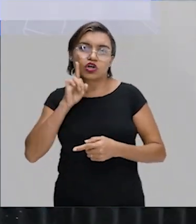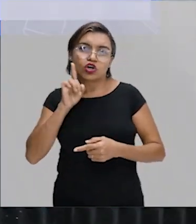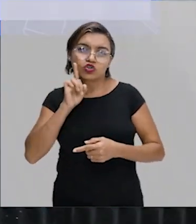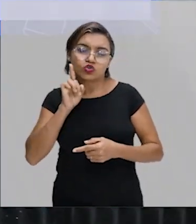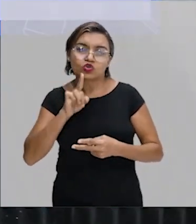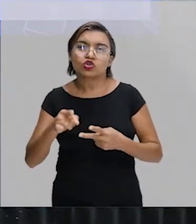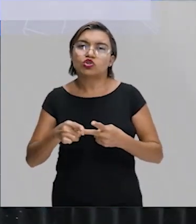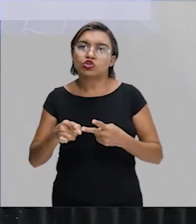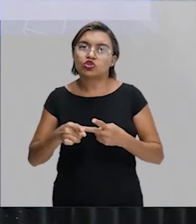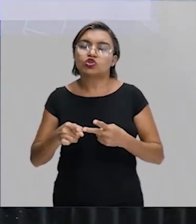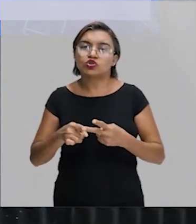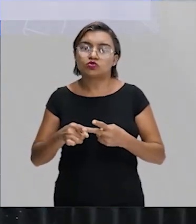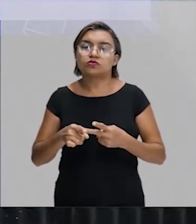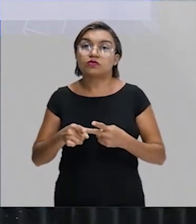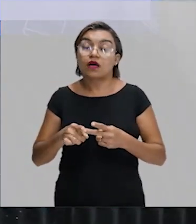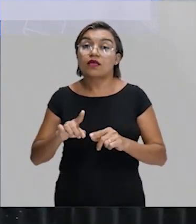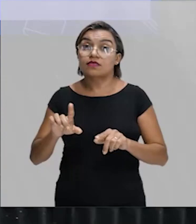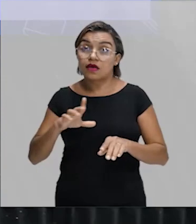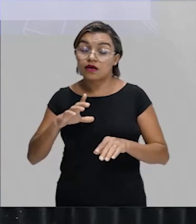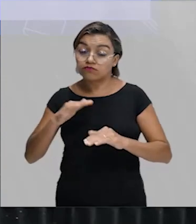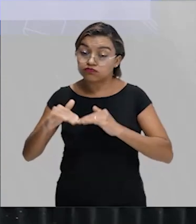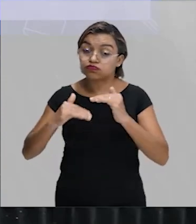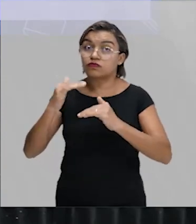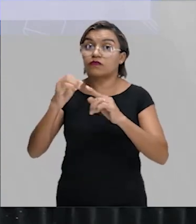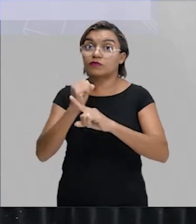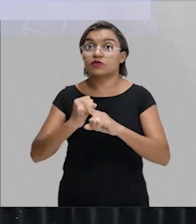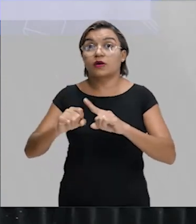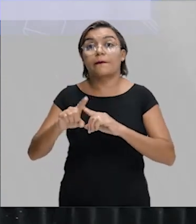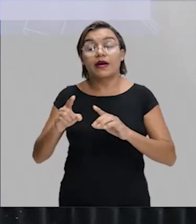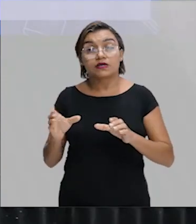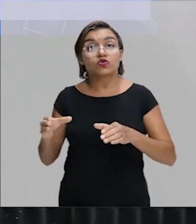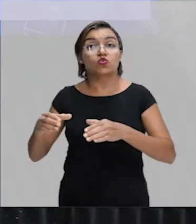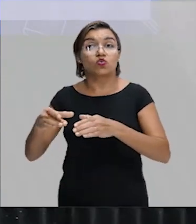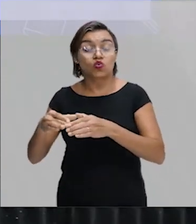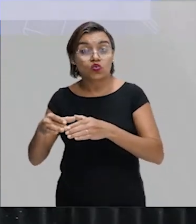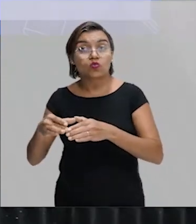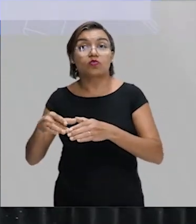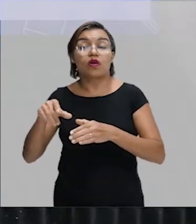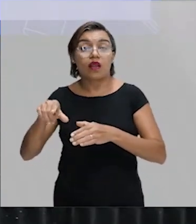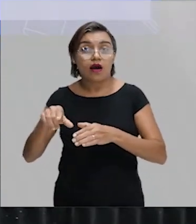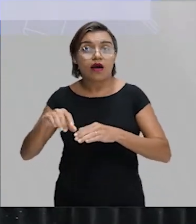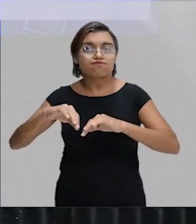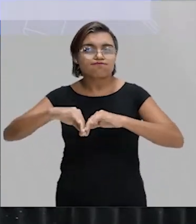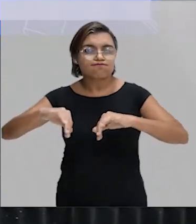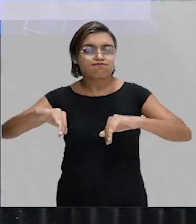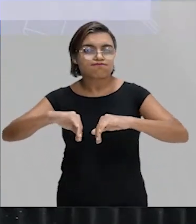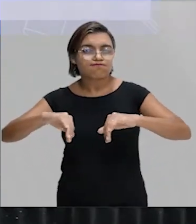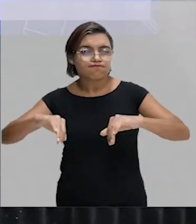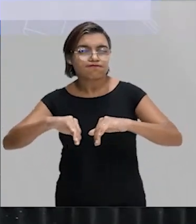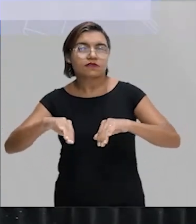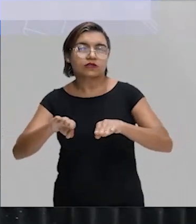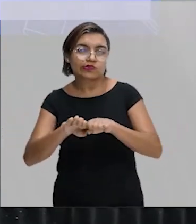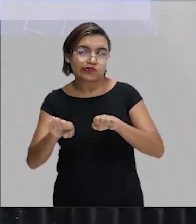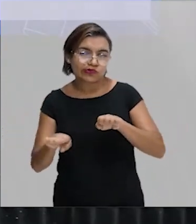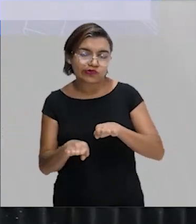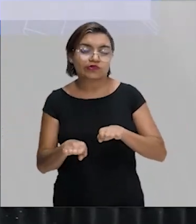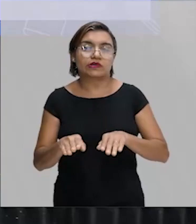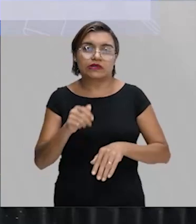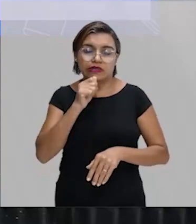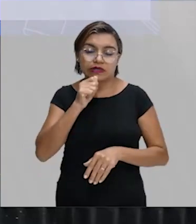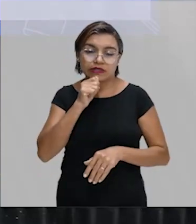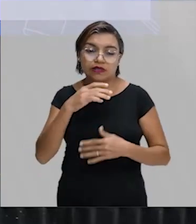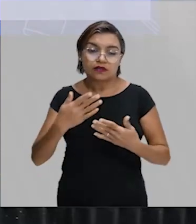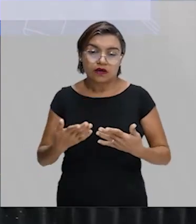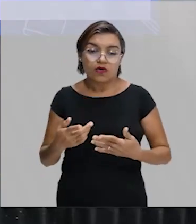desenvolvimento social, mas a gente sabe que ainda existem grupos que são segregados de tais acessos, de tais desenvolvimentos. Então, essa